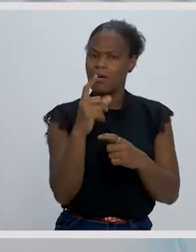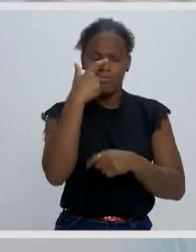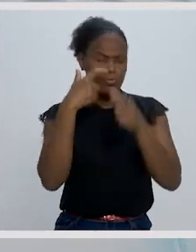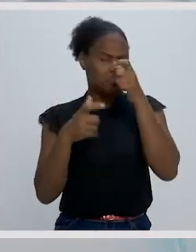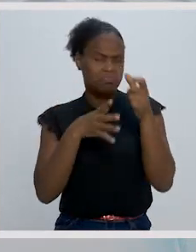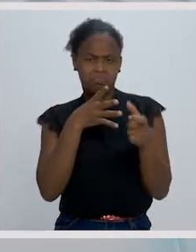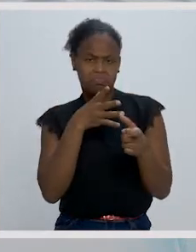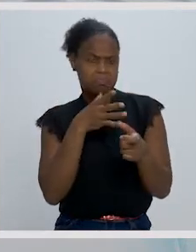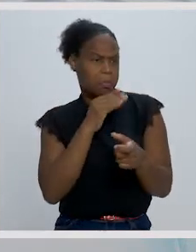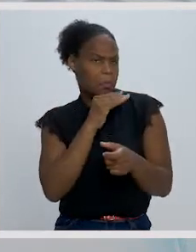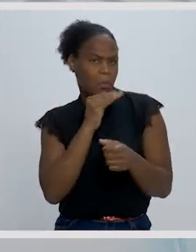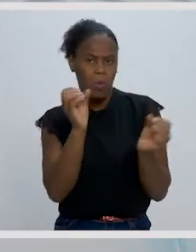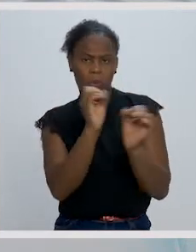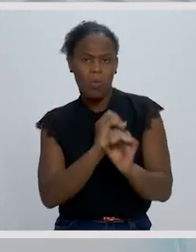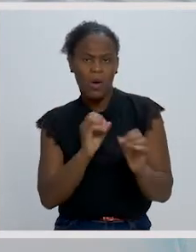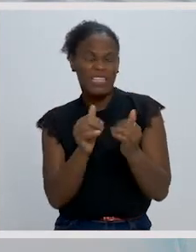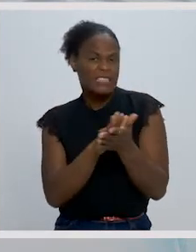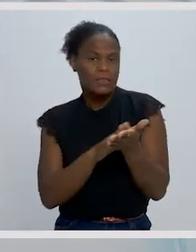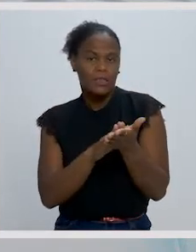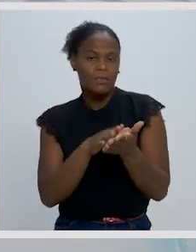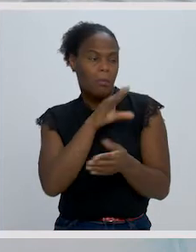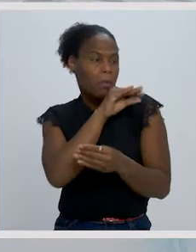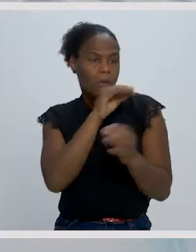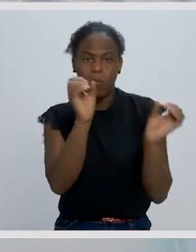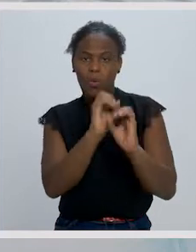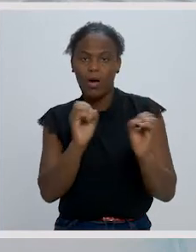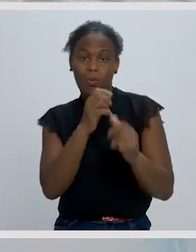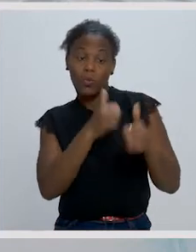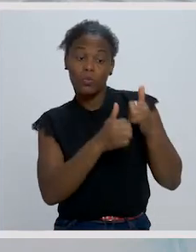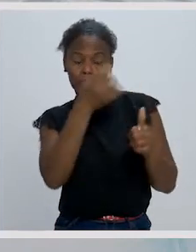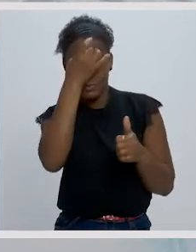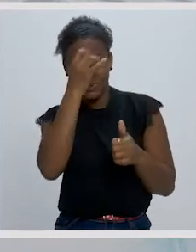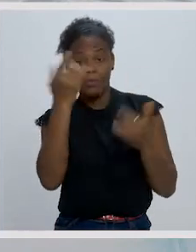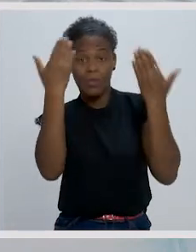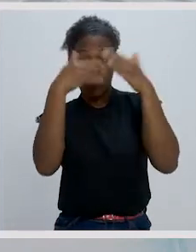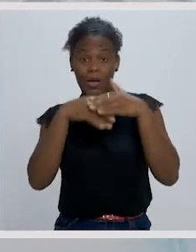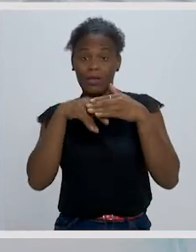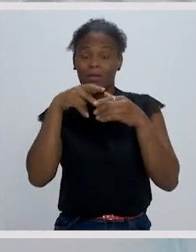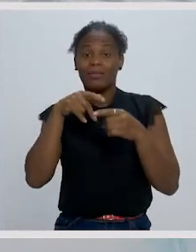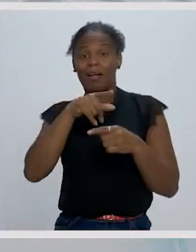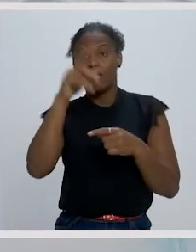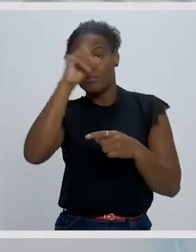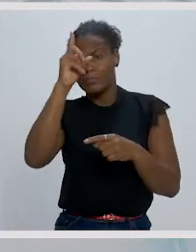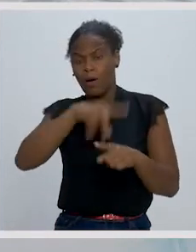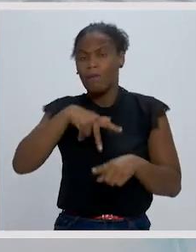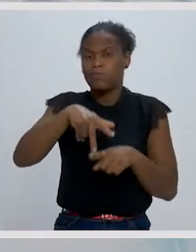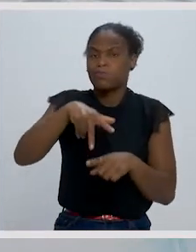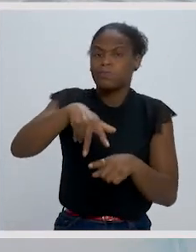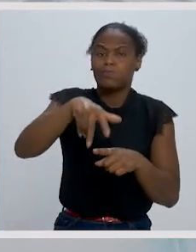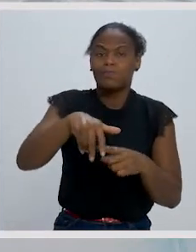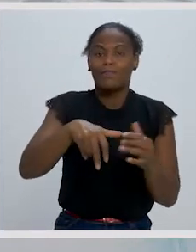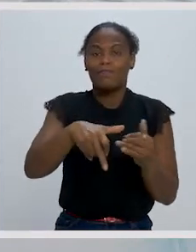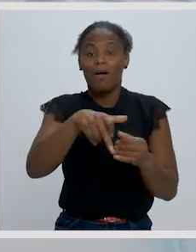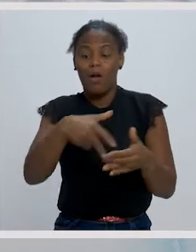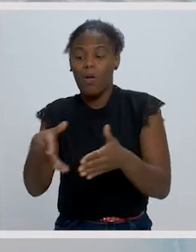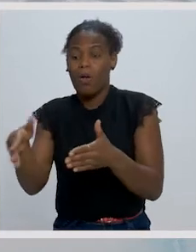Ninguém deu o concurso de uma opinião. Uma noite, galopava-lhe altivamente, saiu